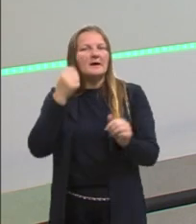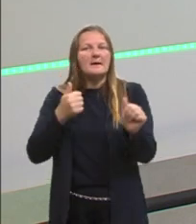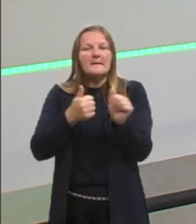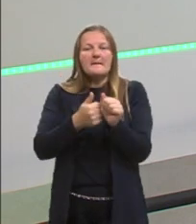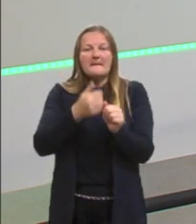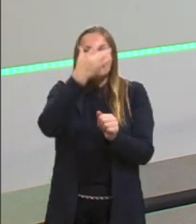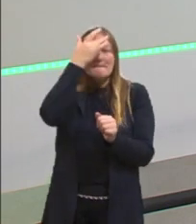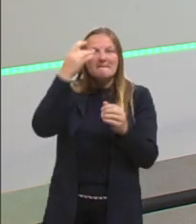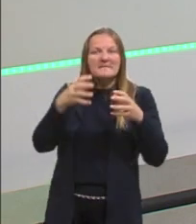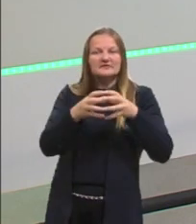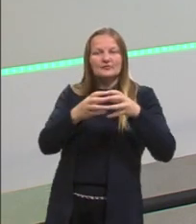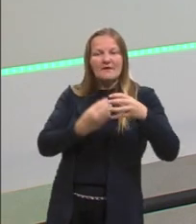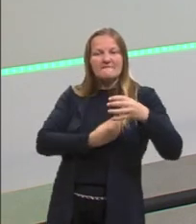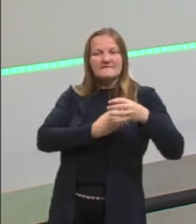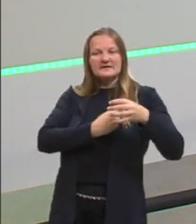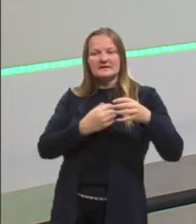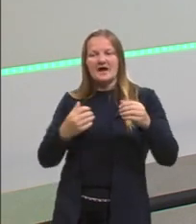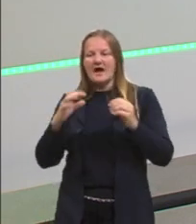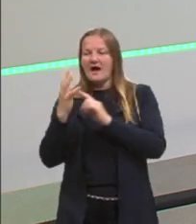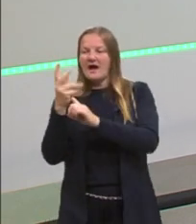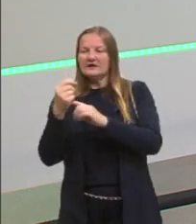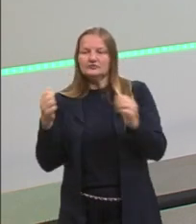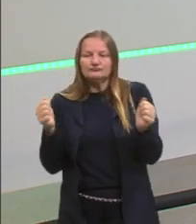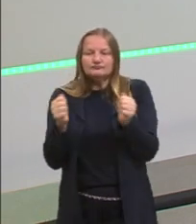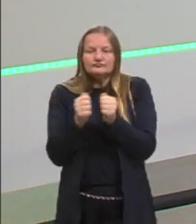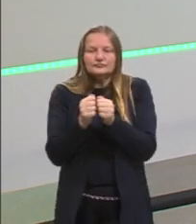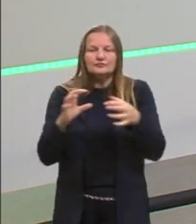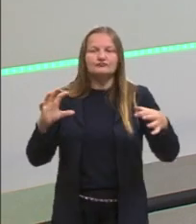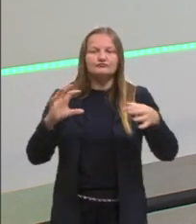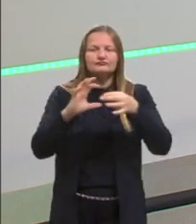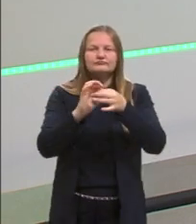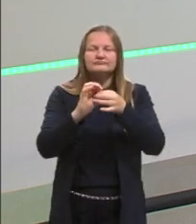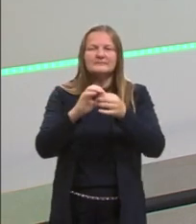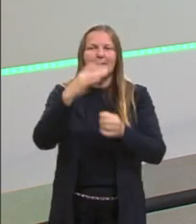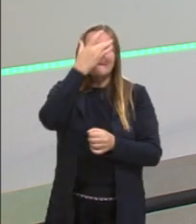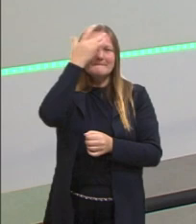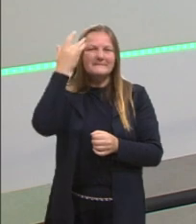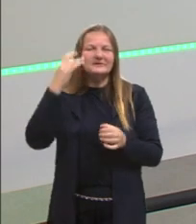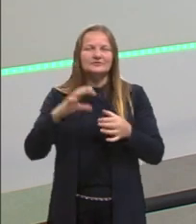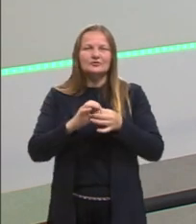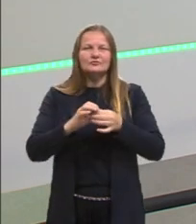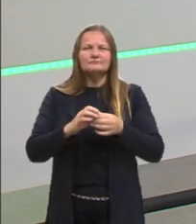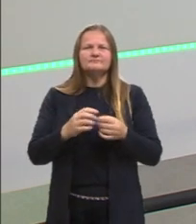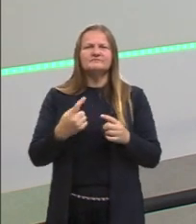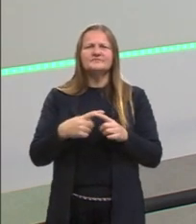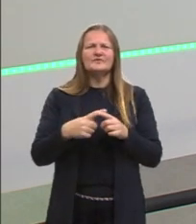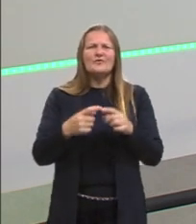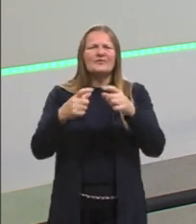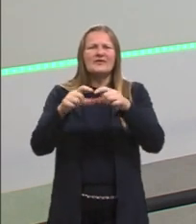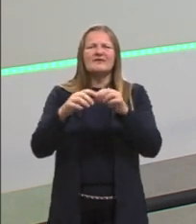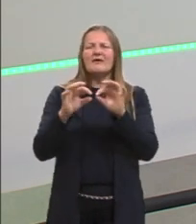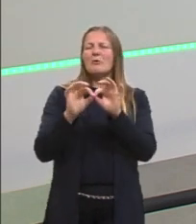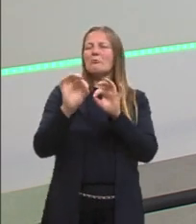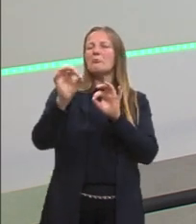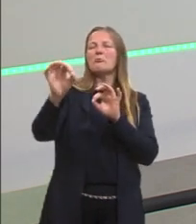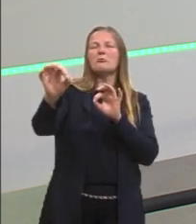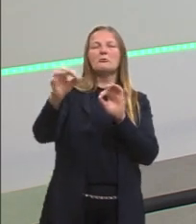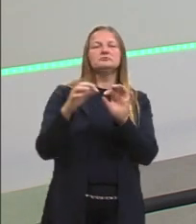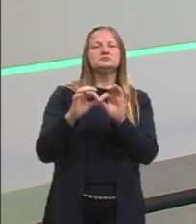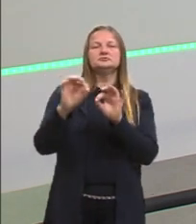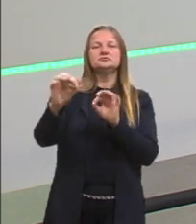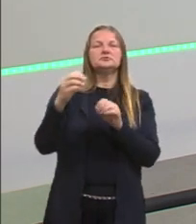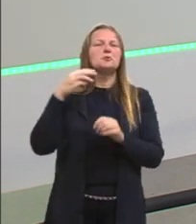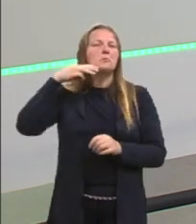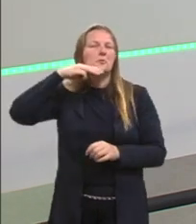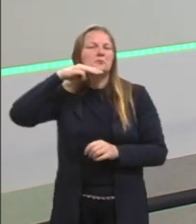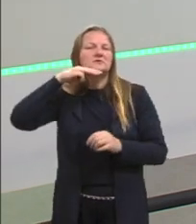arte da vida, né, do cotidiano, das pessoas, né, romper com esse lugar chamado galeria, museu,